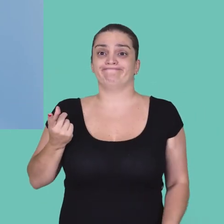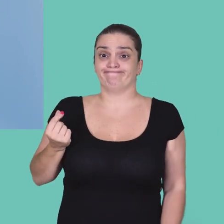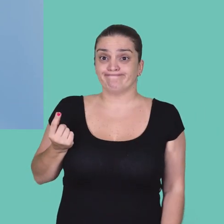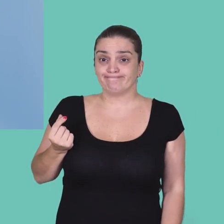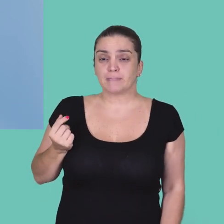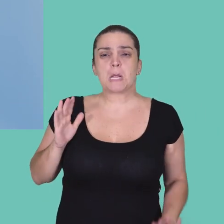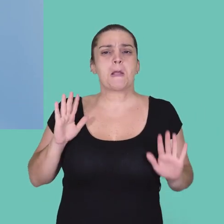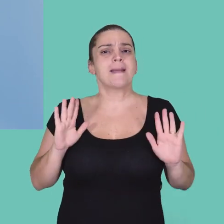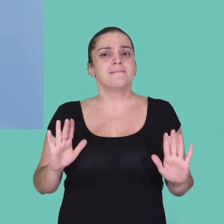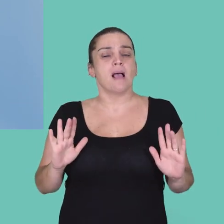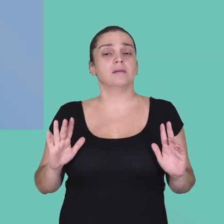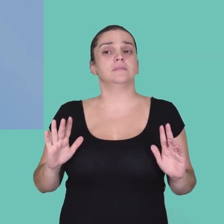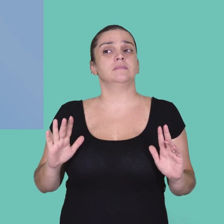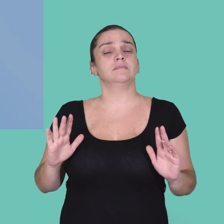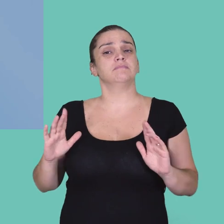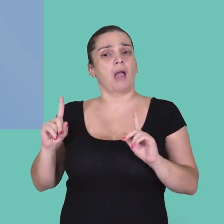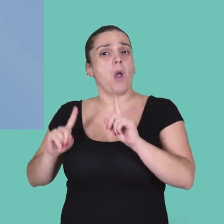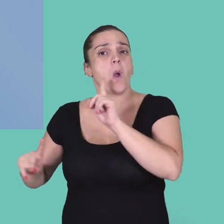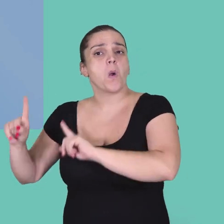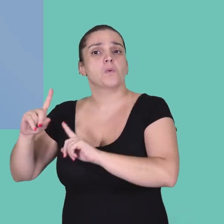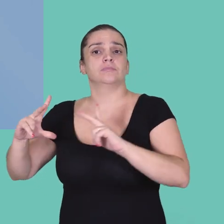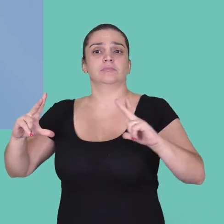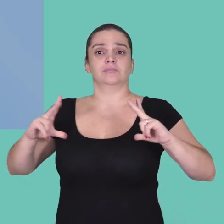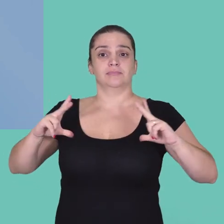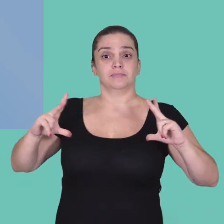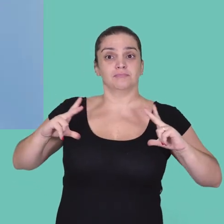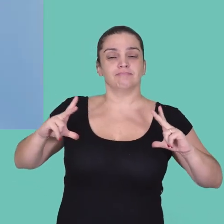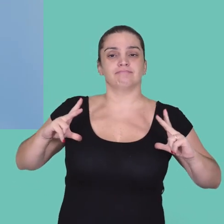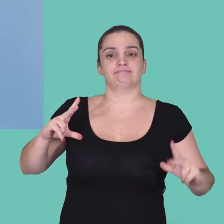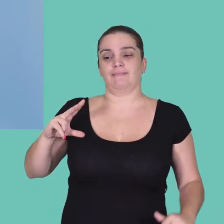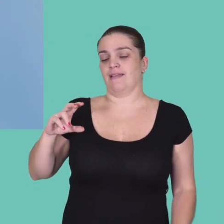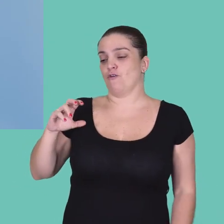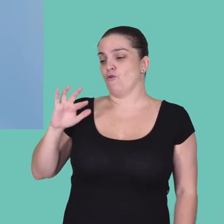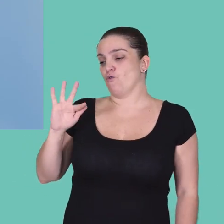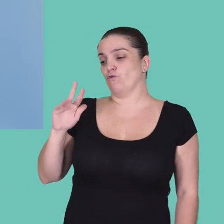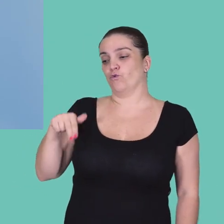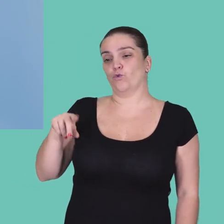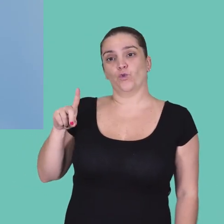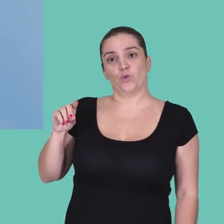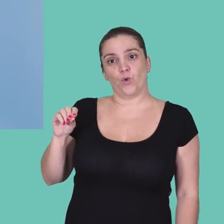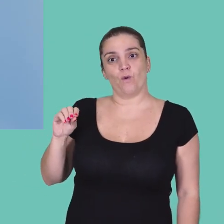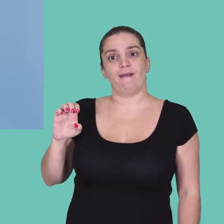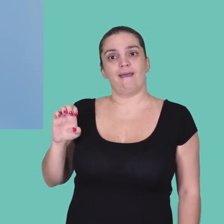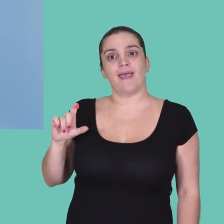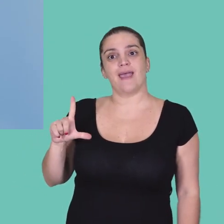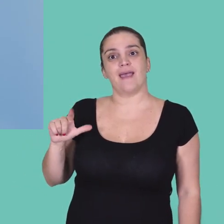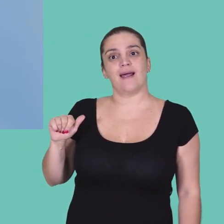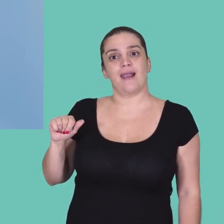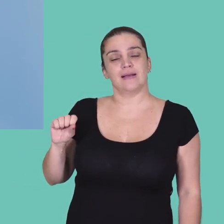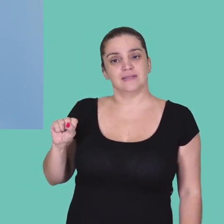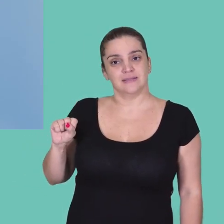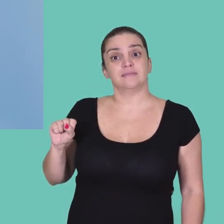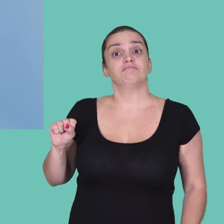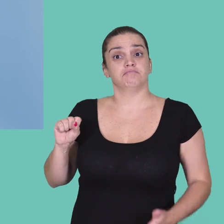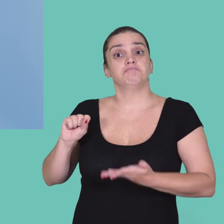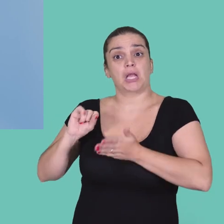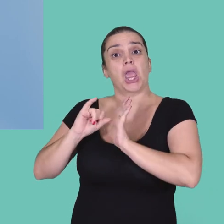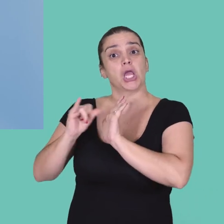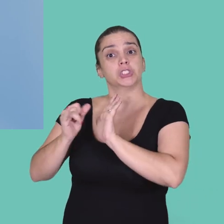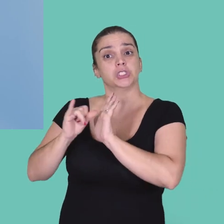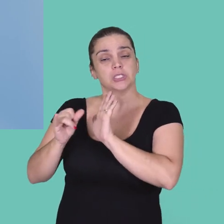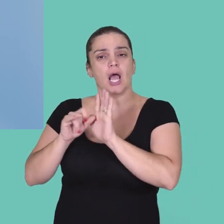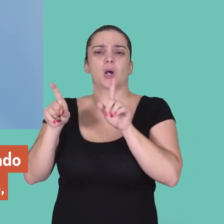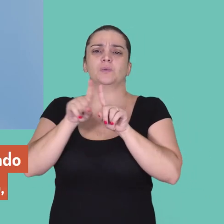Só que aí a iniciativa privada, através de fundos como o Funduelas, que gera editais também em ciências